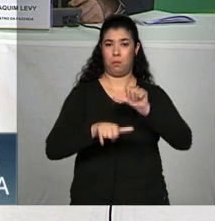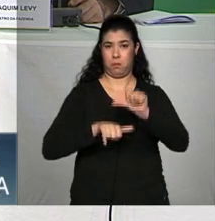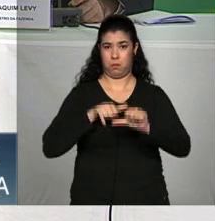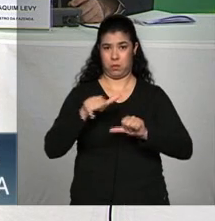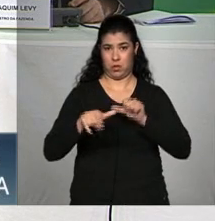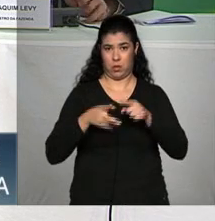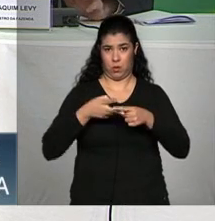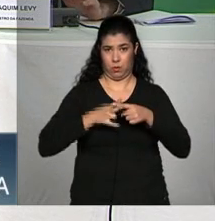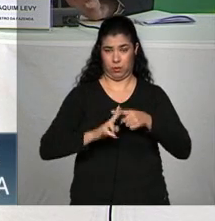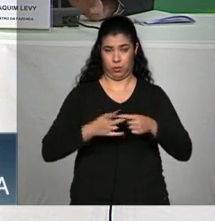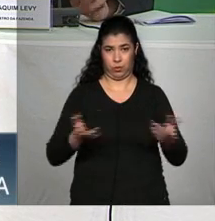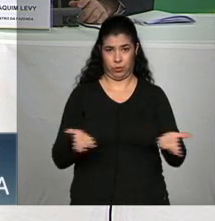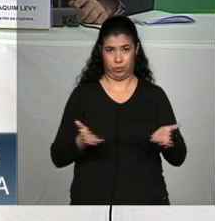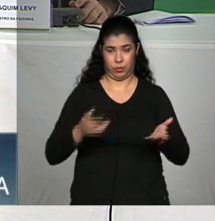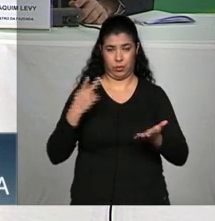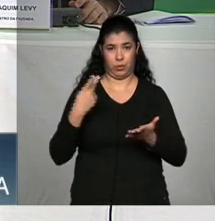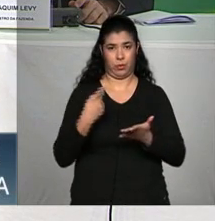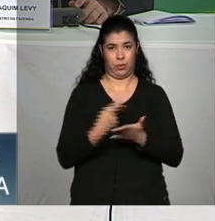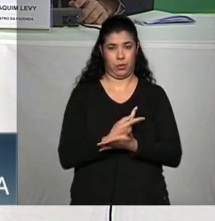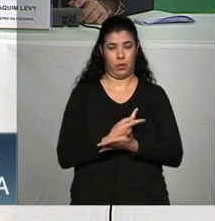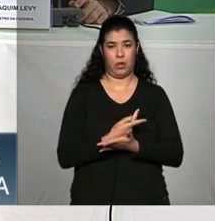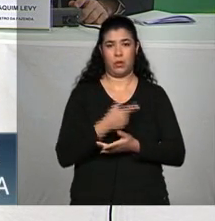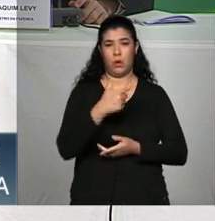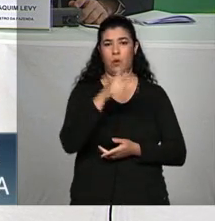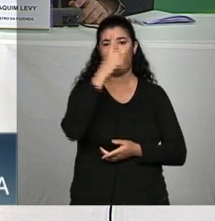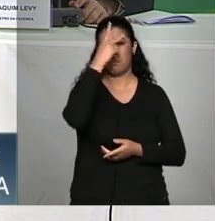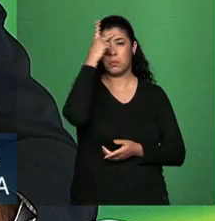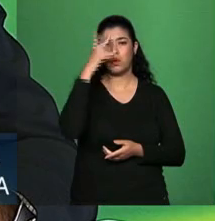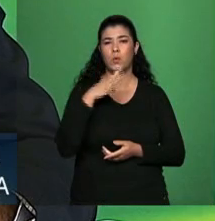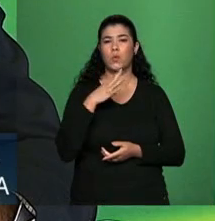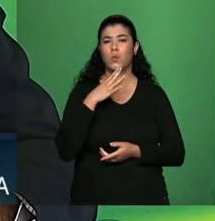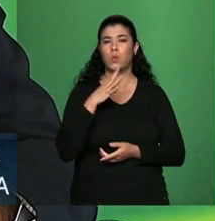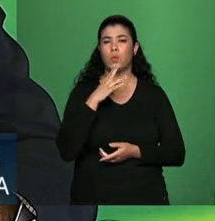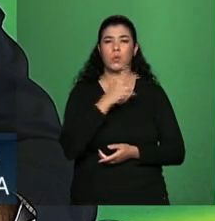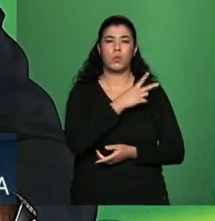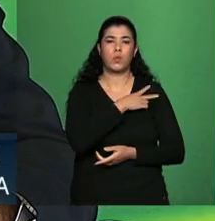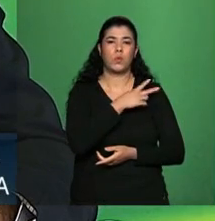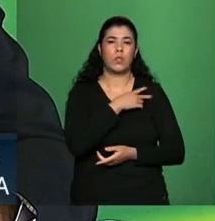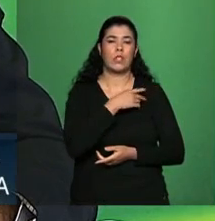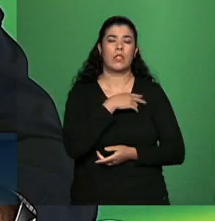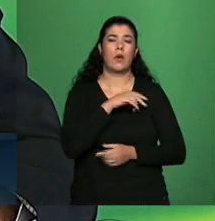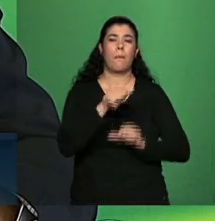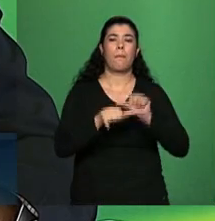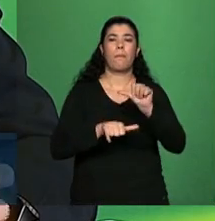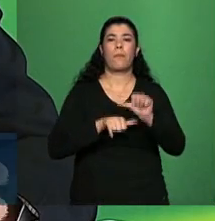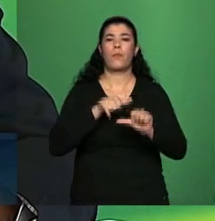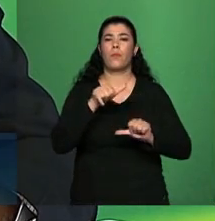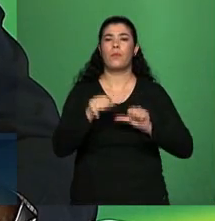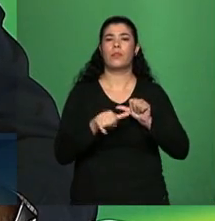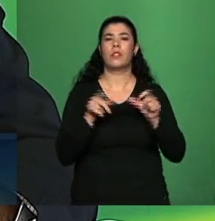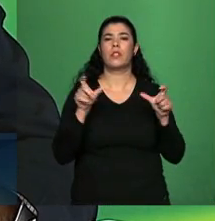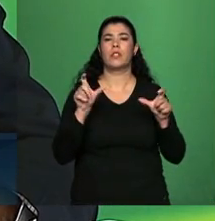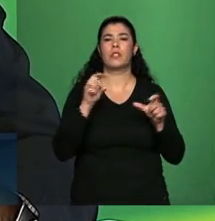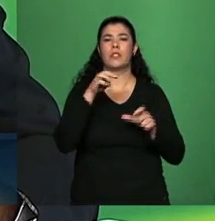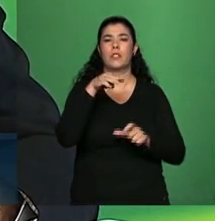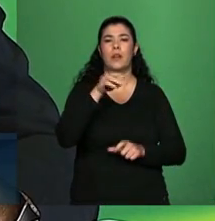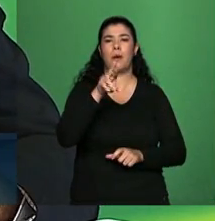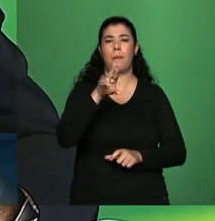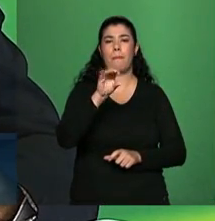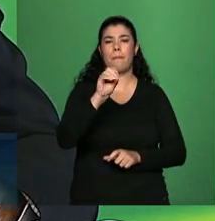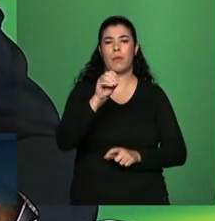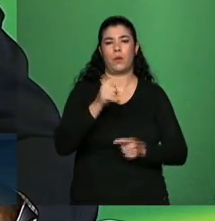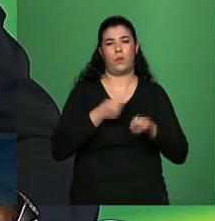mudanças que os especialistas gostam de chamar de mudanças microeconômicas são aquelas mudanças que